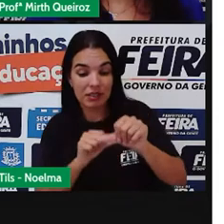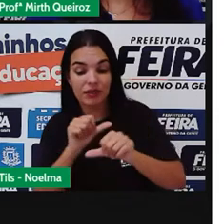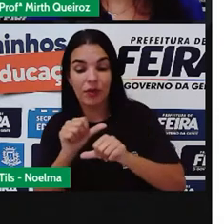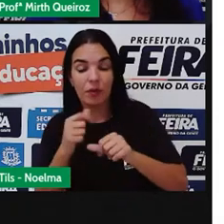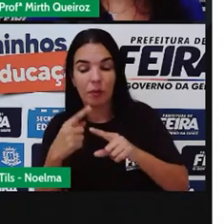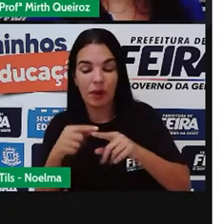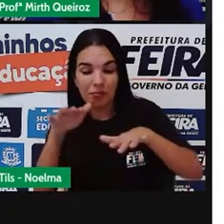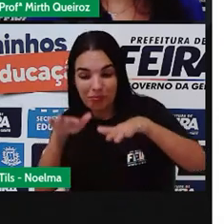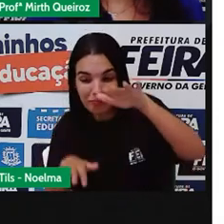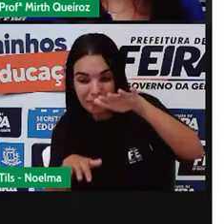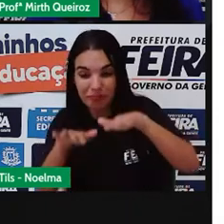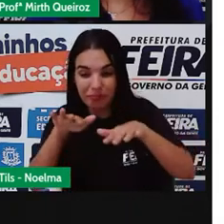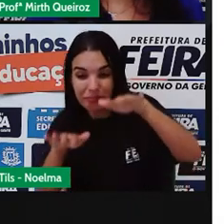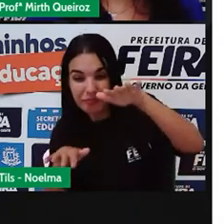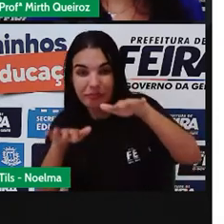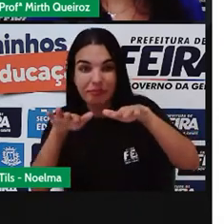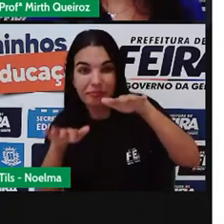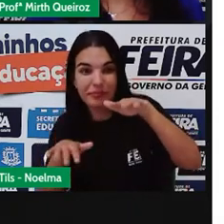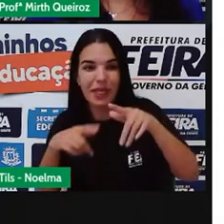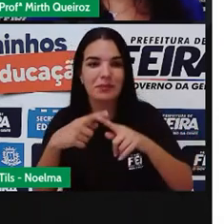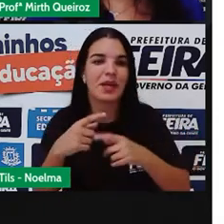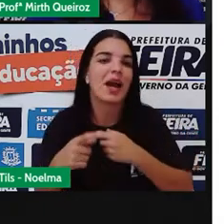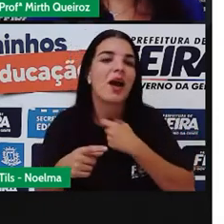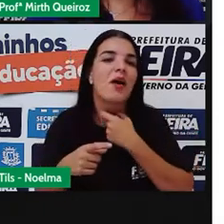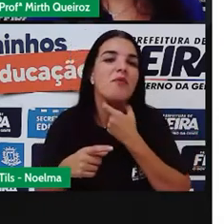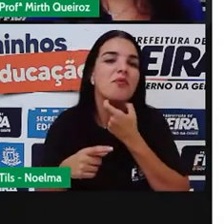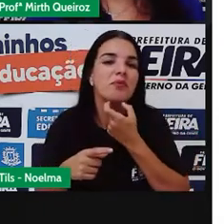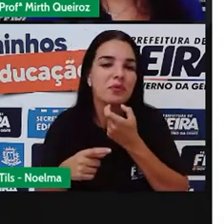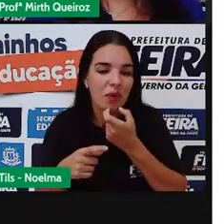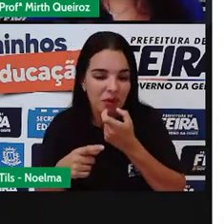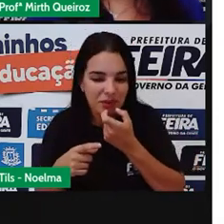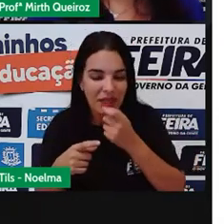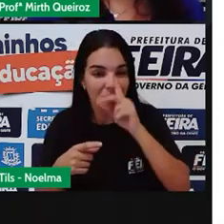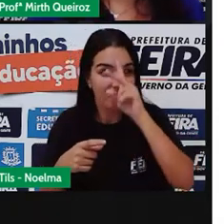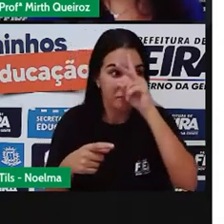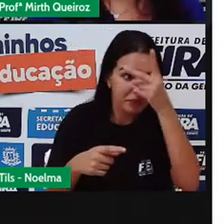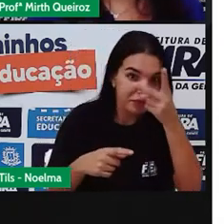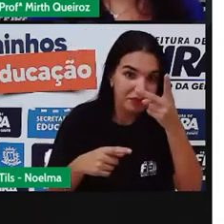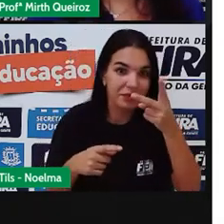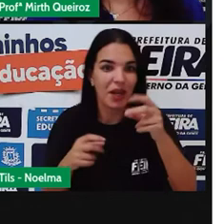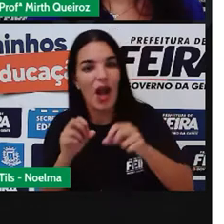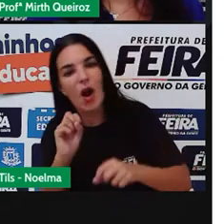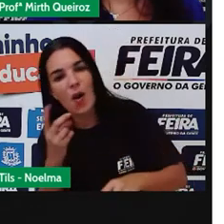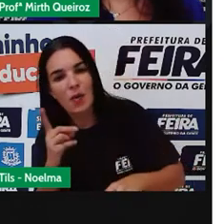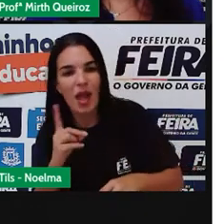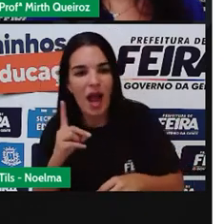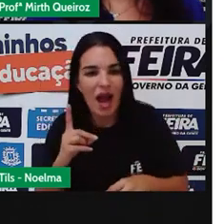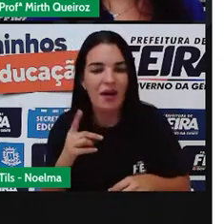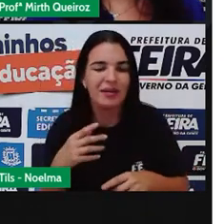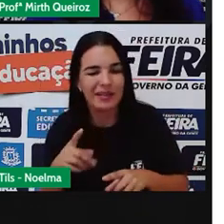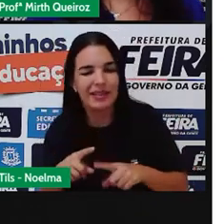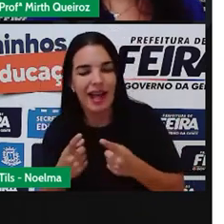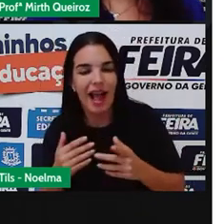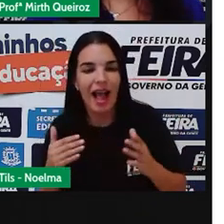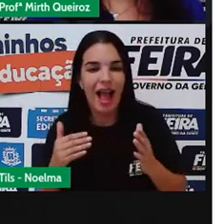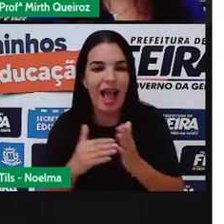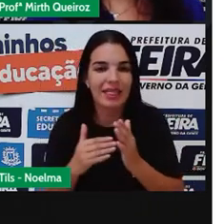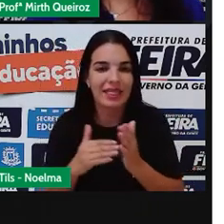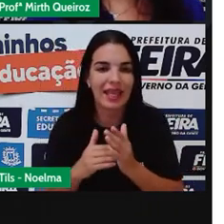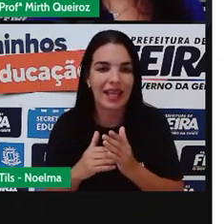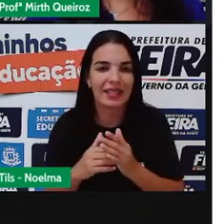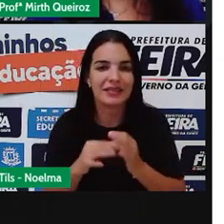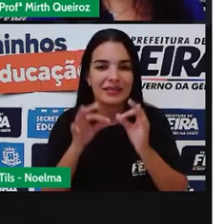instabilização ali da voz que vai afinando e ficando mais grave e aí afina de novo até se